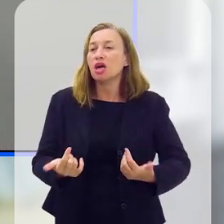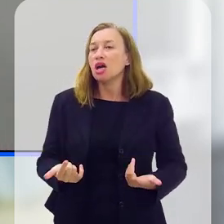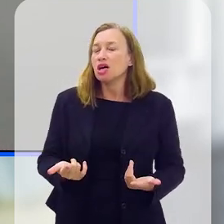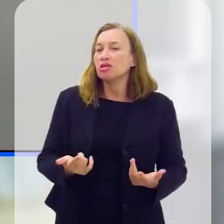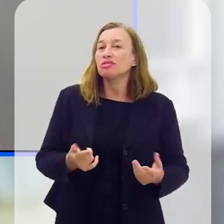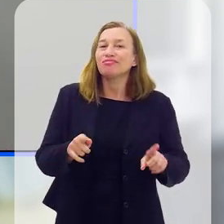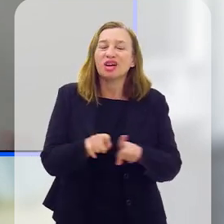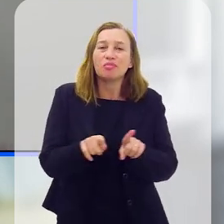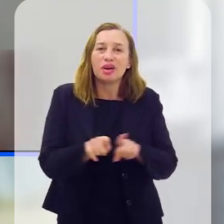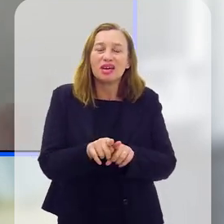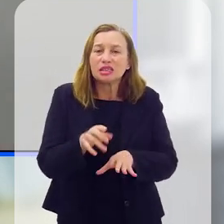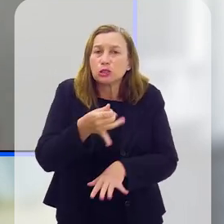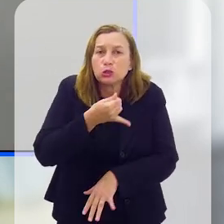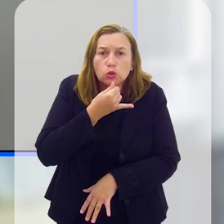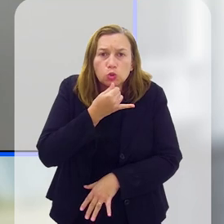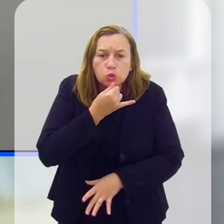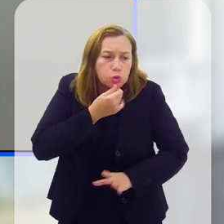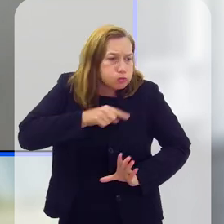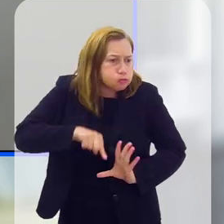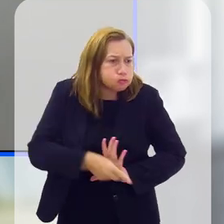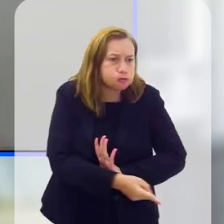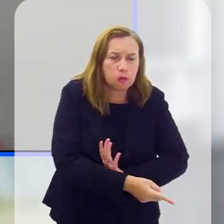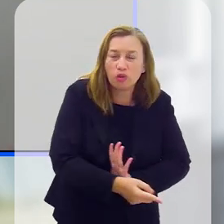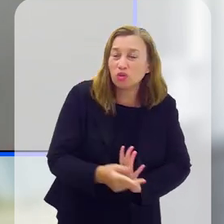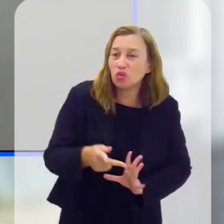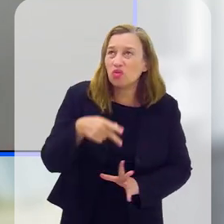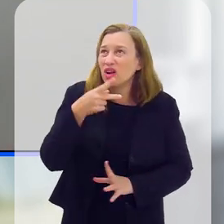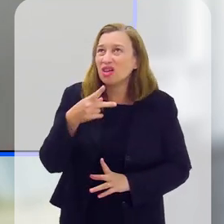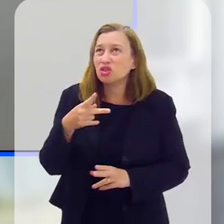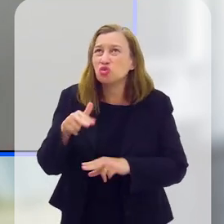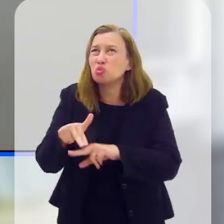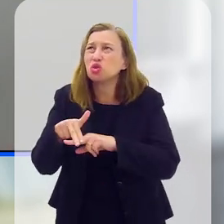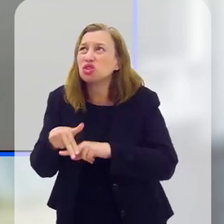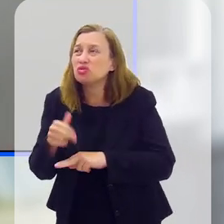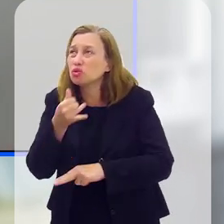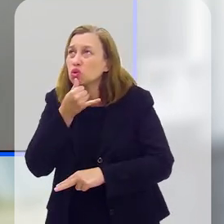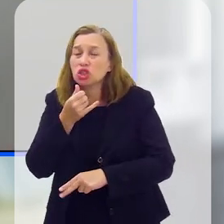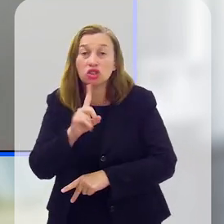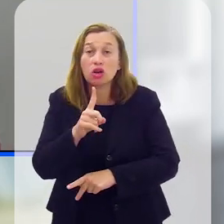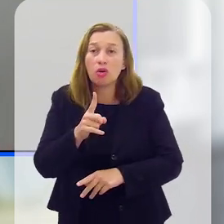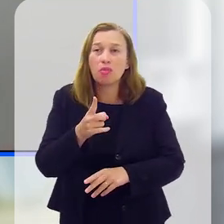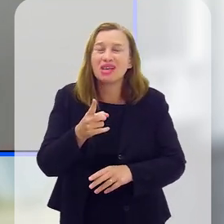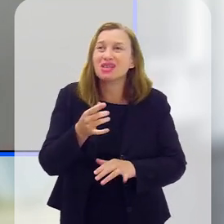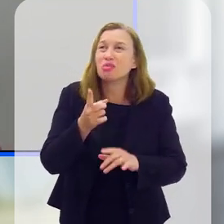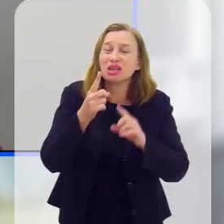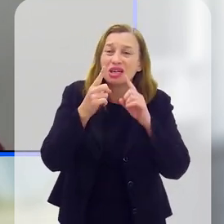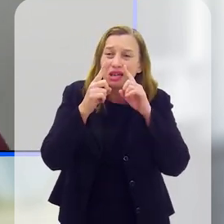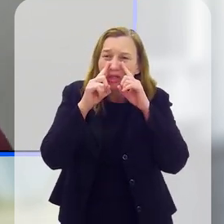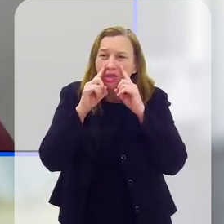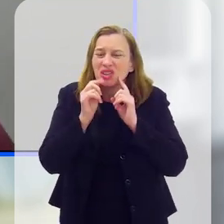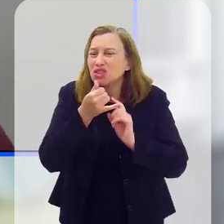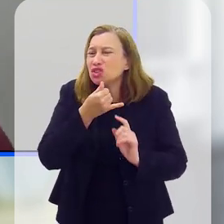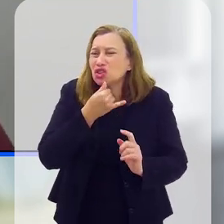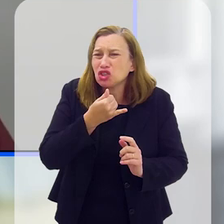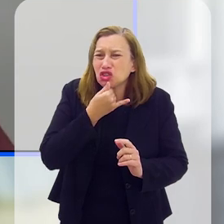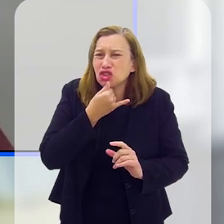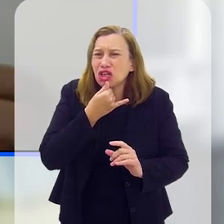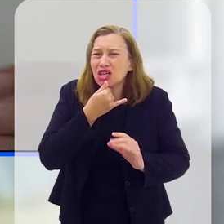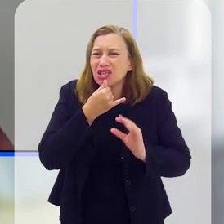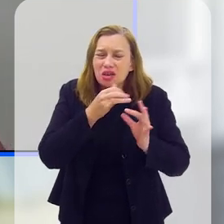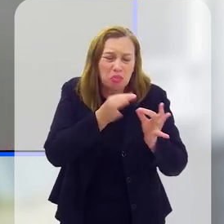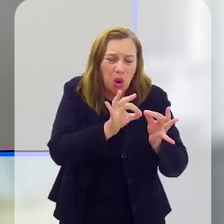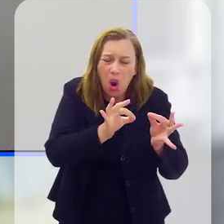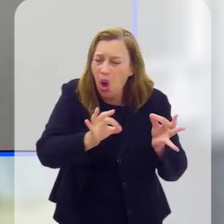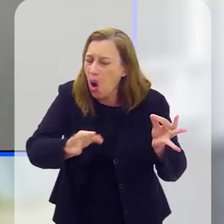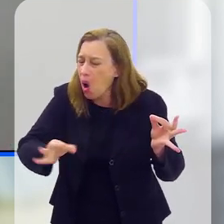profunda, eu não estou falando daquela tristeza que todos nós temos diante de uma adversidade. Eu estou falando daquela melancolia mais profunda e que